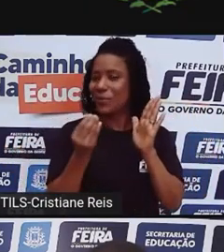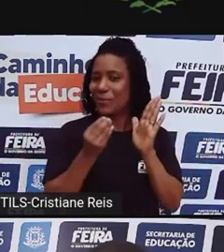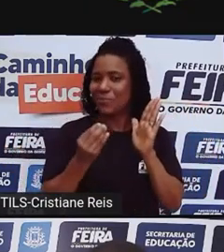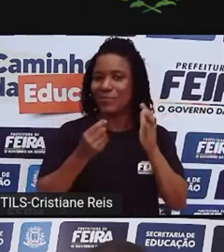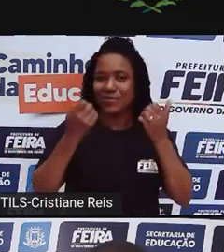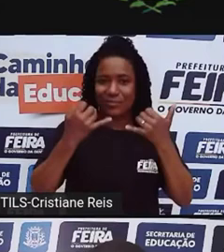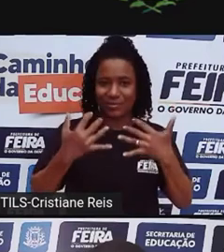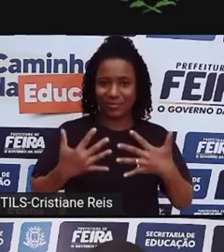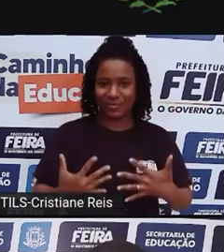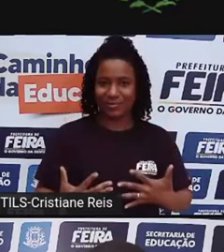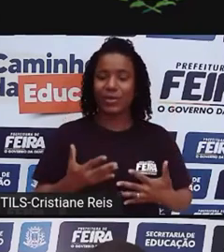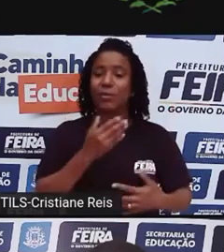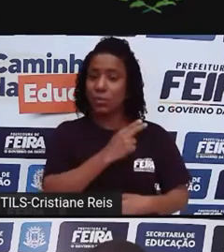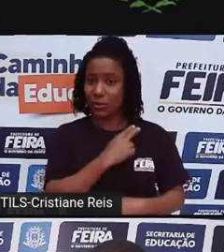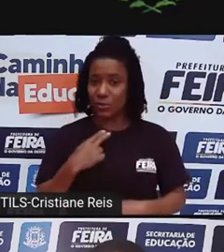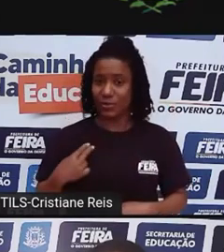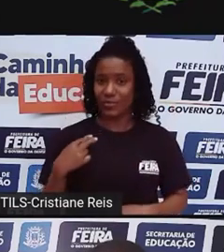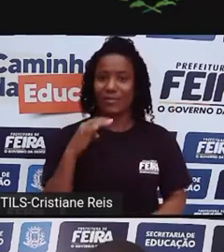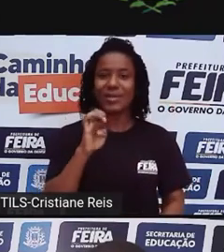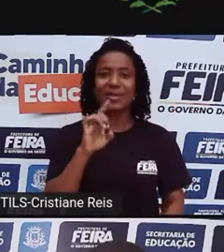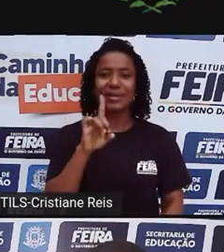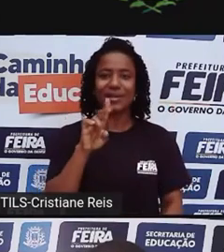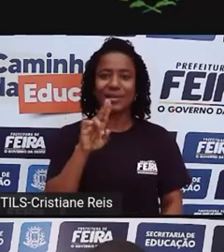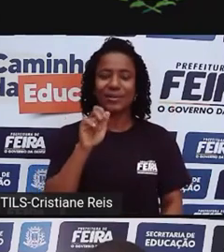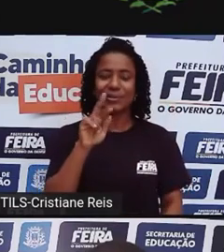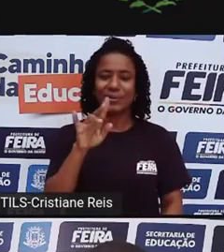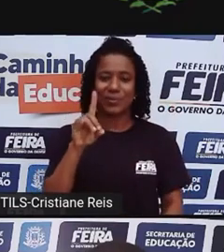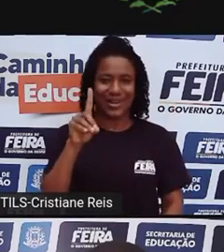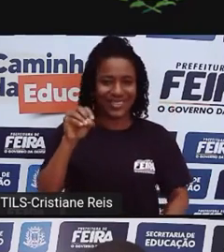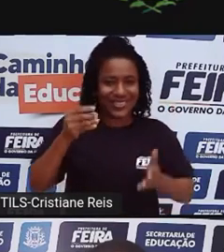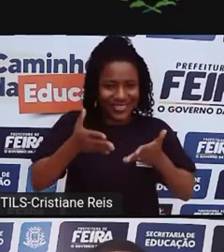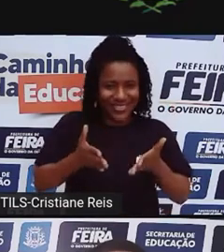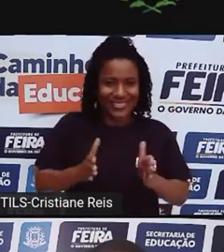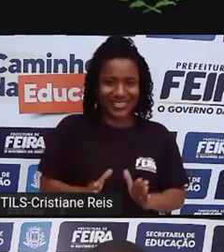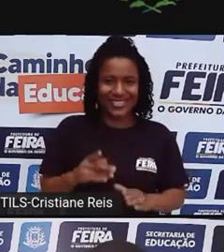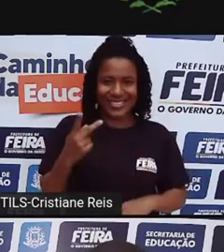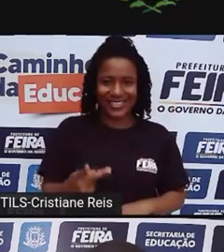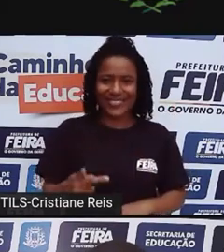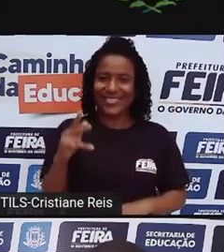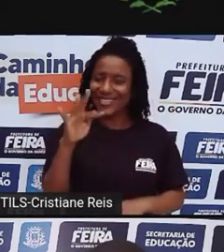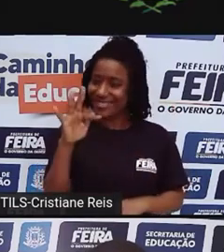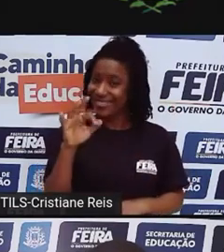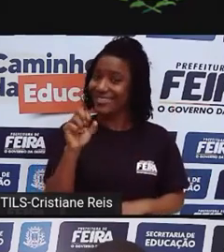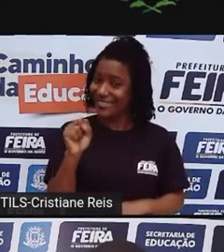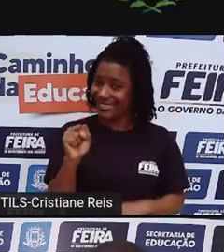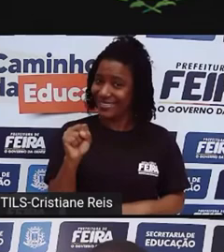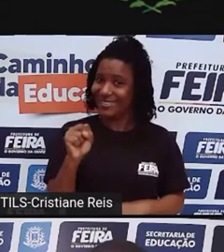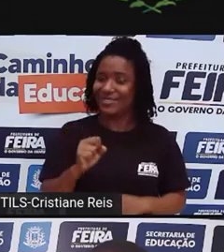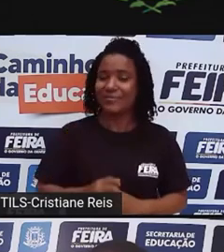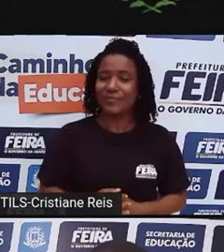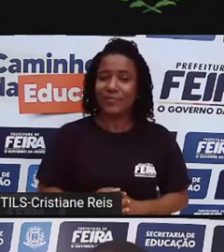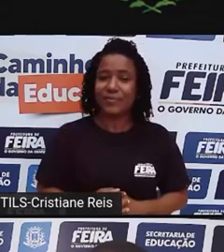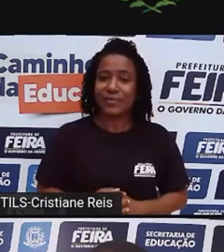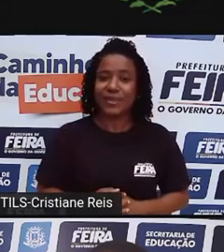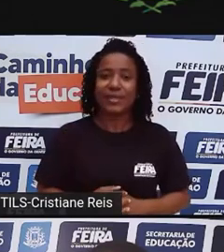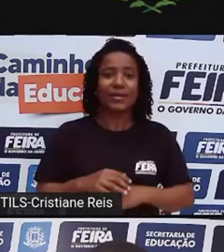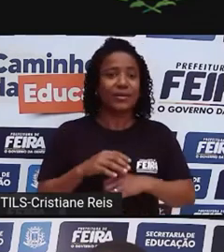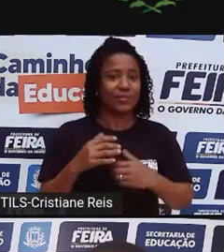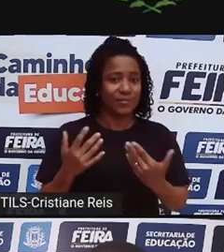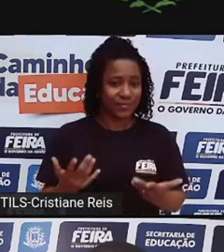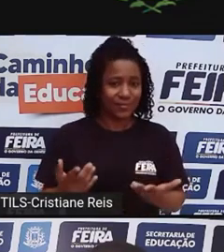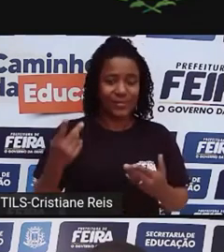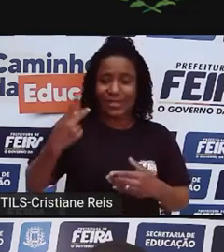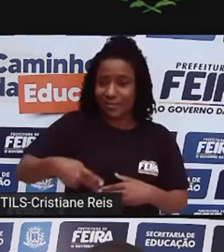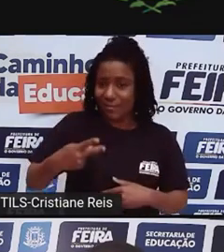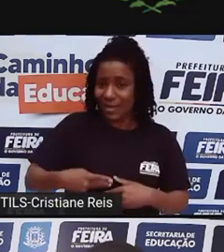sou Eduardo Miranda, nascido, criado em Feira de Santana, natural aqui dessa cidade, com toda a educação feita aqui